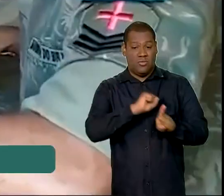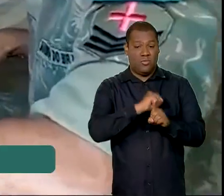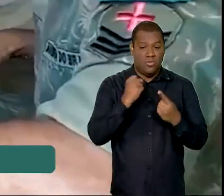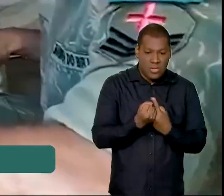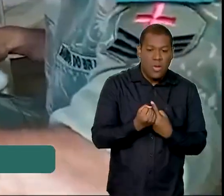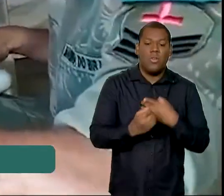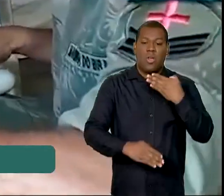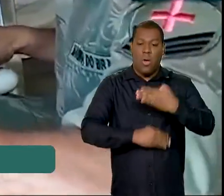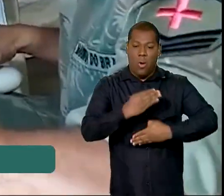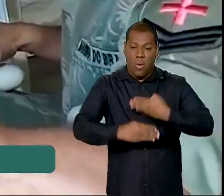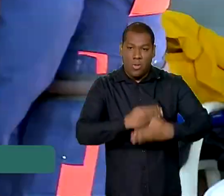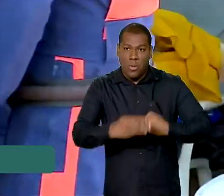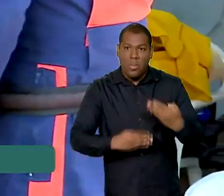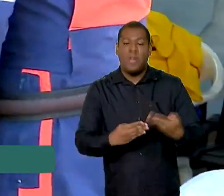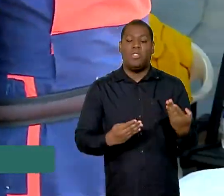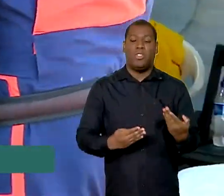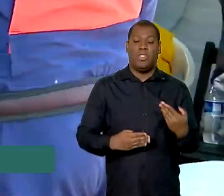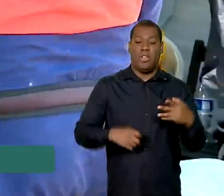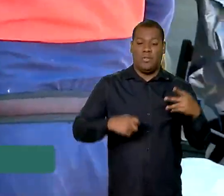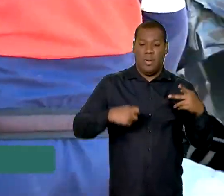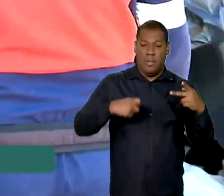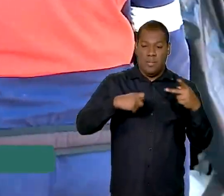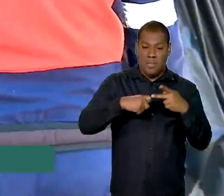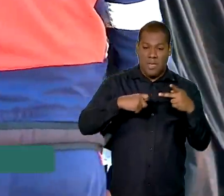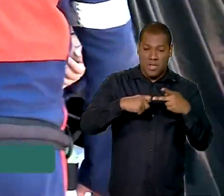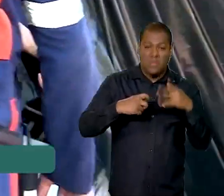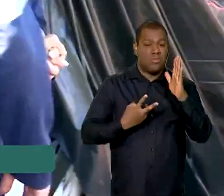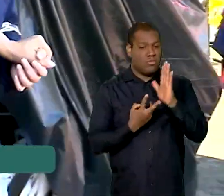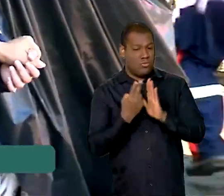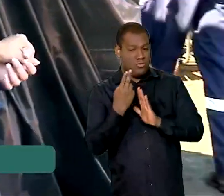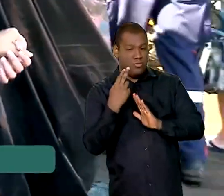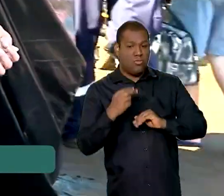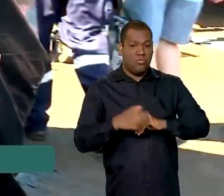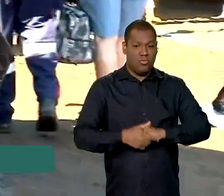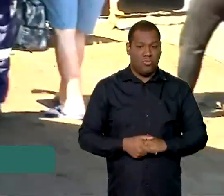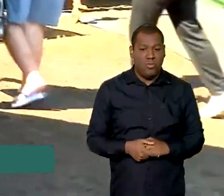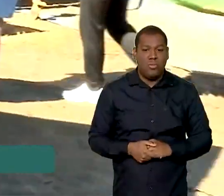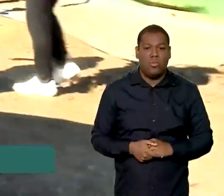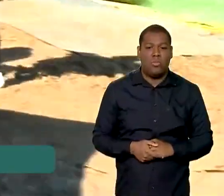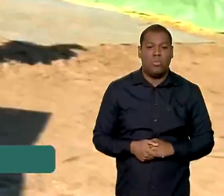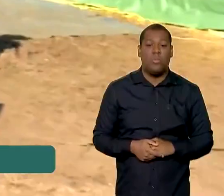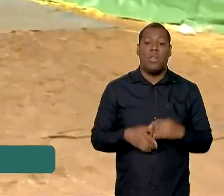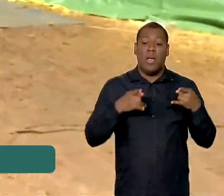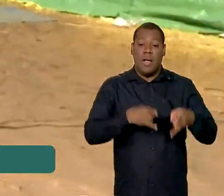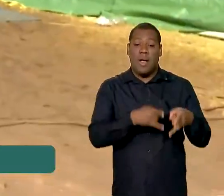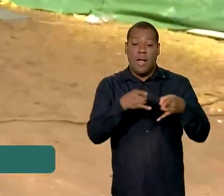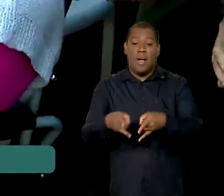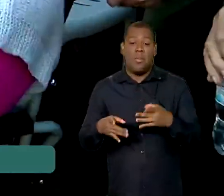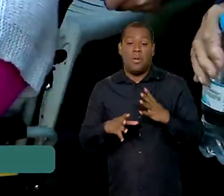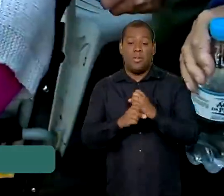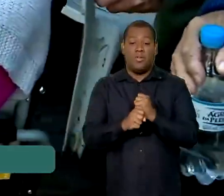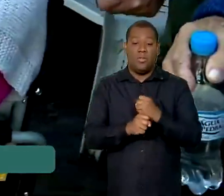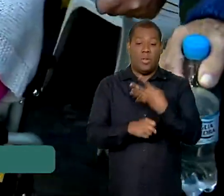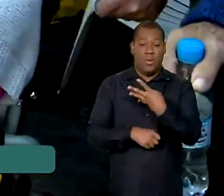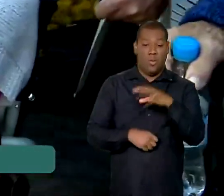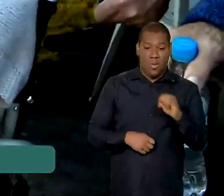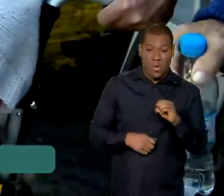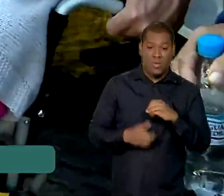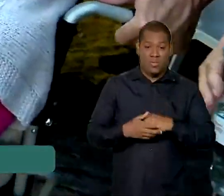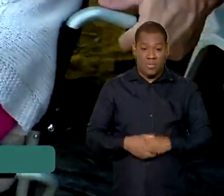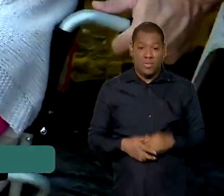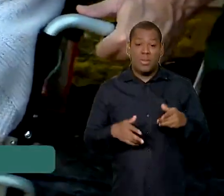pediatria e cirurgia. A unidade conta com 40 leitos para curta permanência, três leitos equipados com